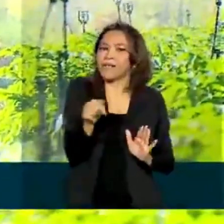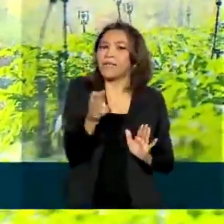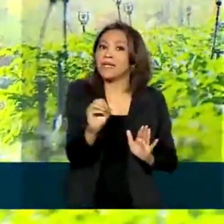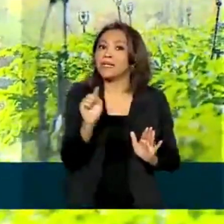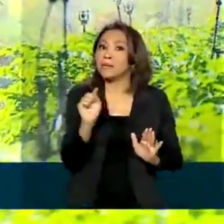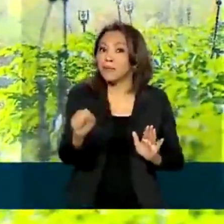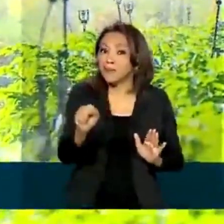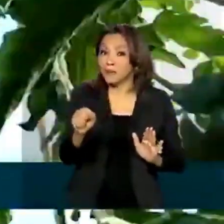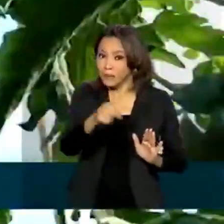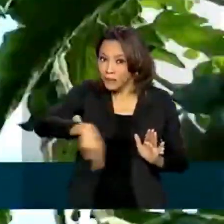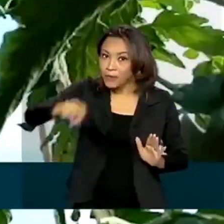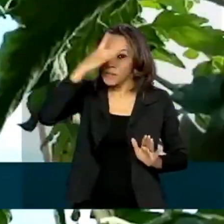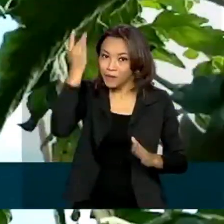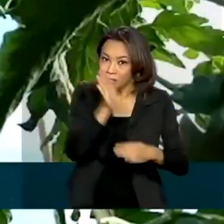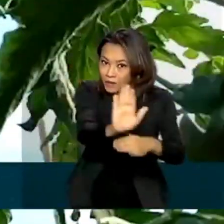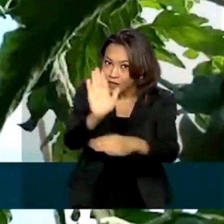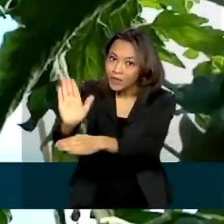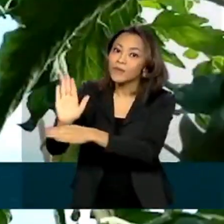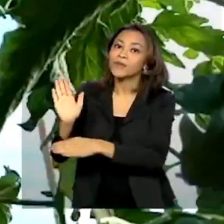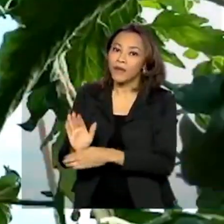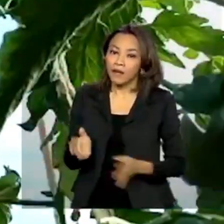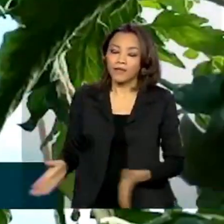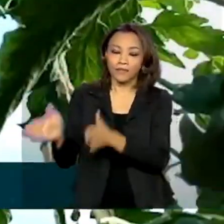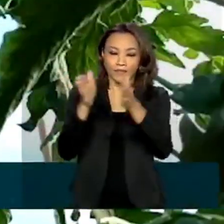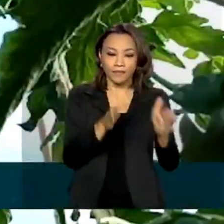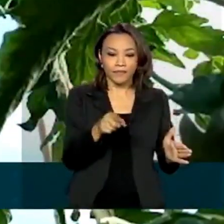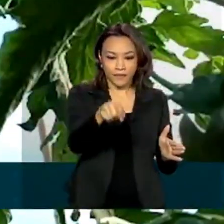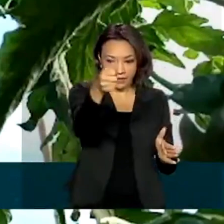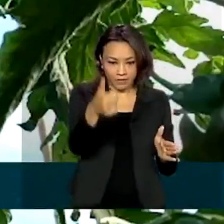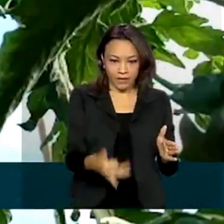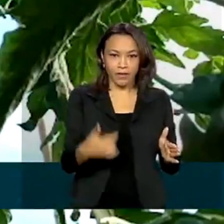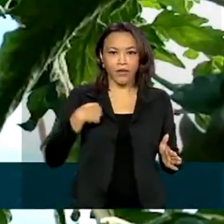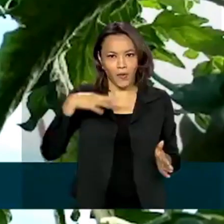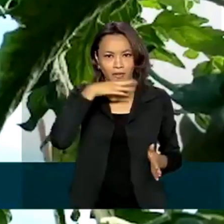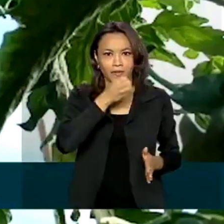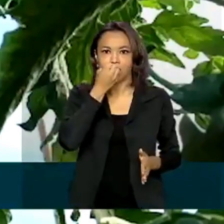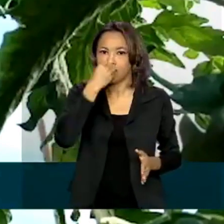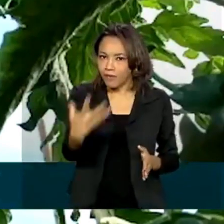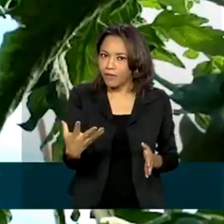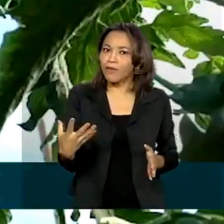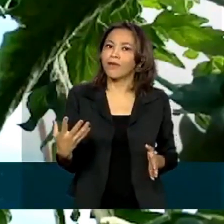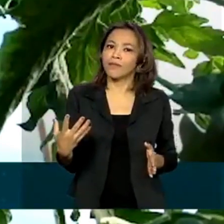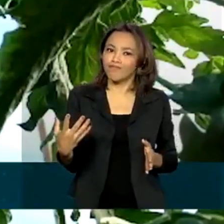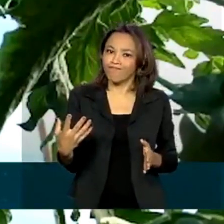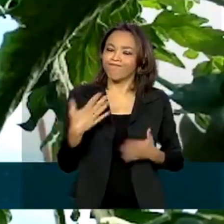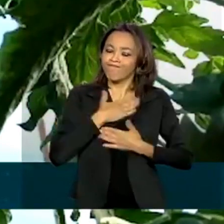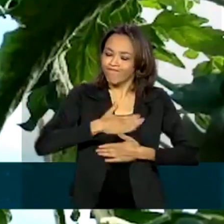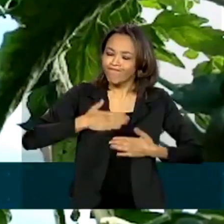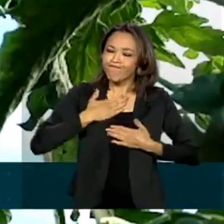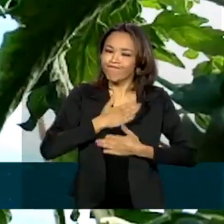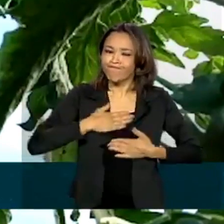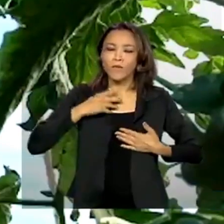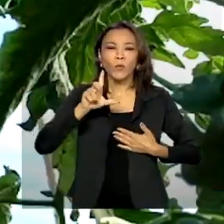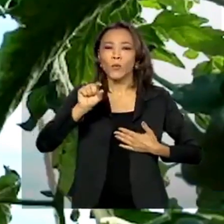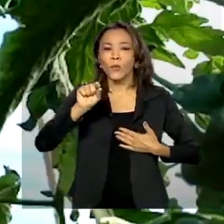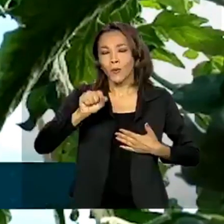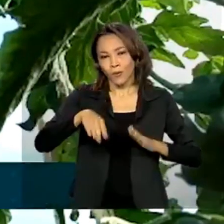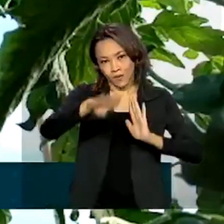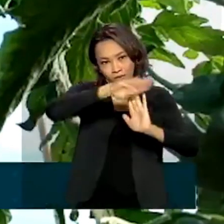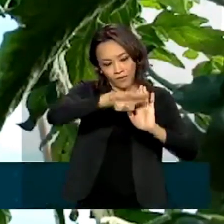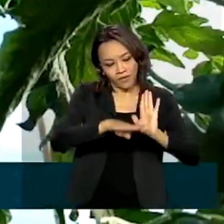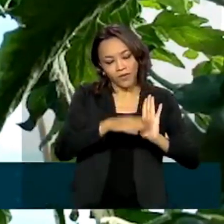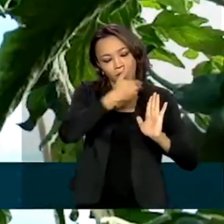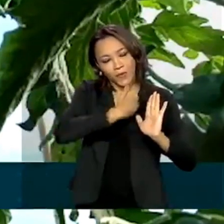pequenos produtores. Achei muito bom e muito satisfatório os programas do governo, que tem